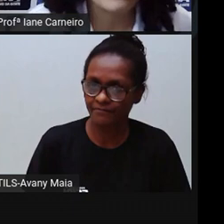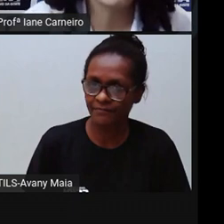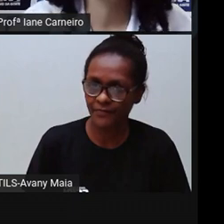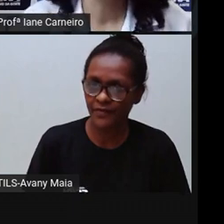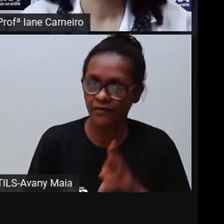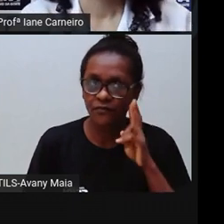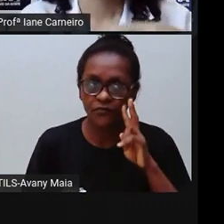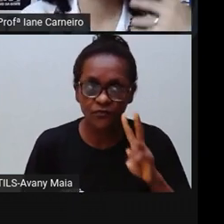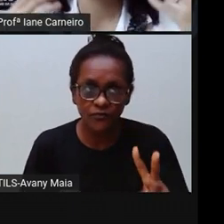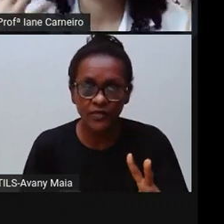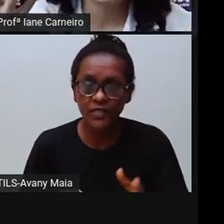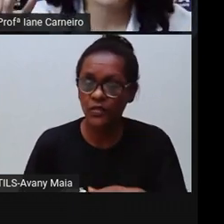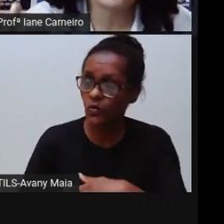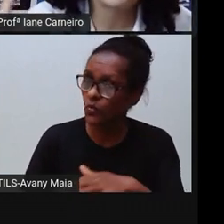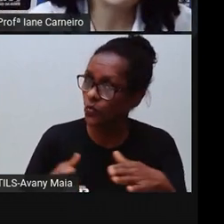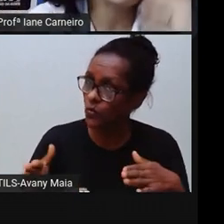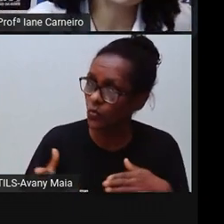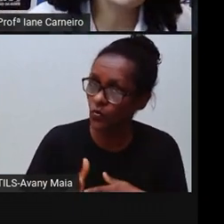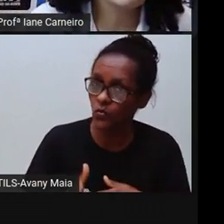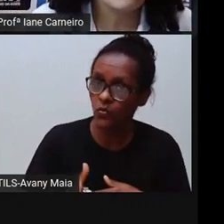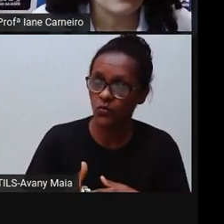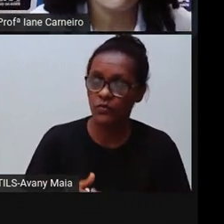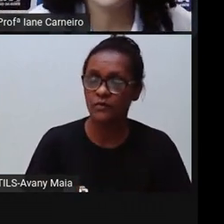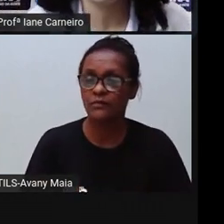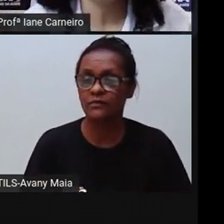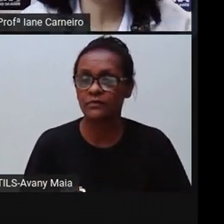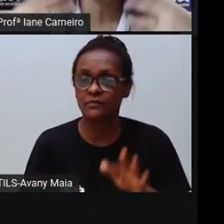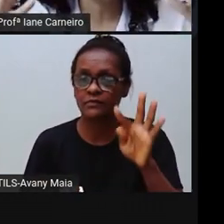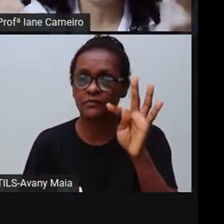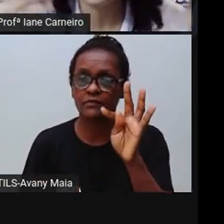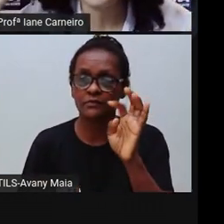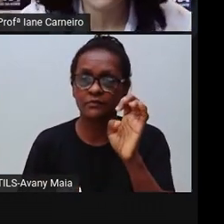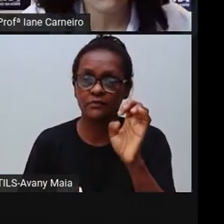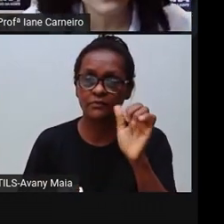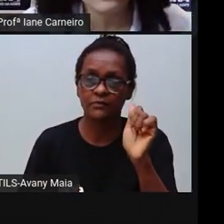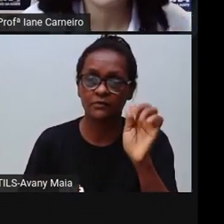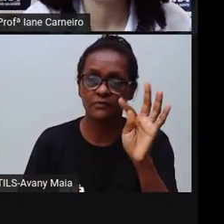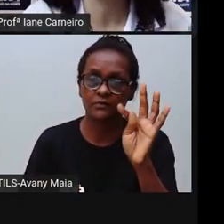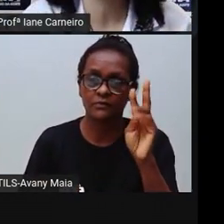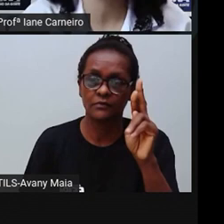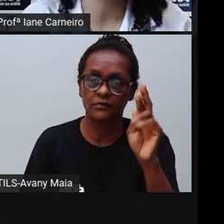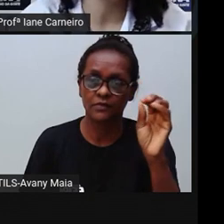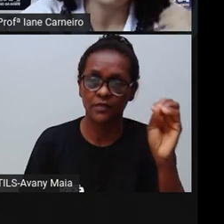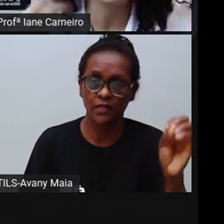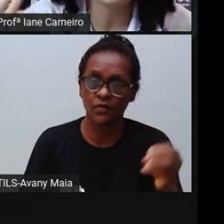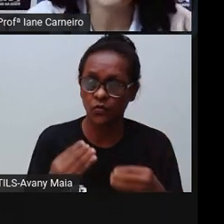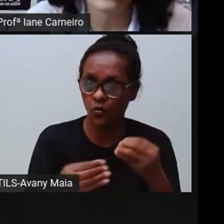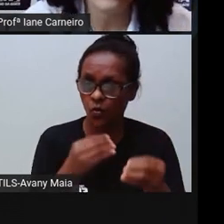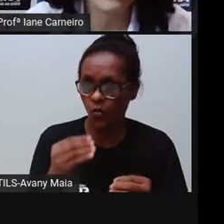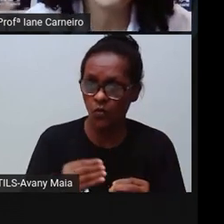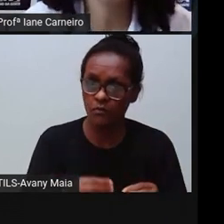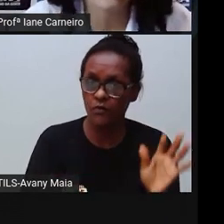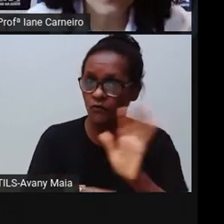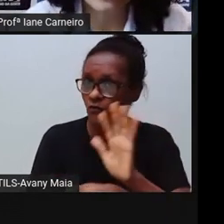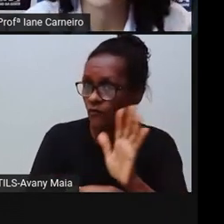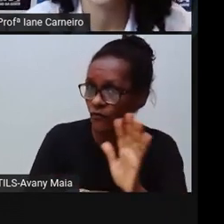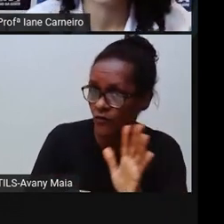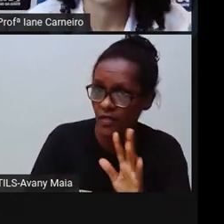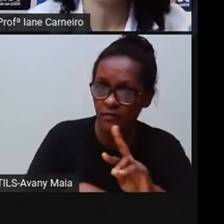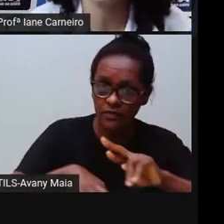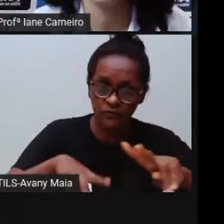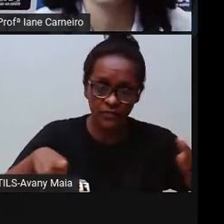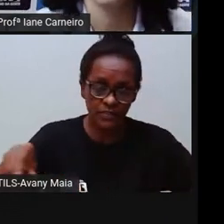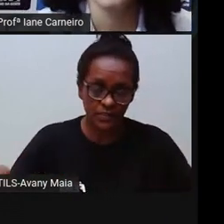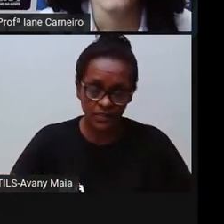teatro, precisa ter acesso a cinema, né? Isso tudo vai desenvolvendo a gente, né? E a gente vai aprendendo cada vez mais coisas,